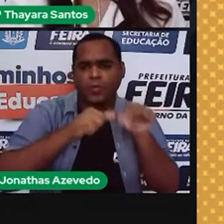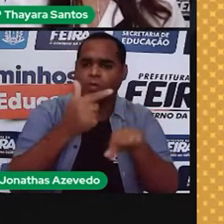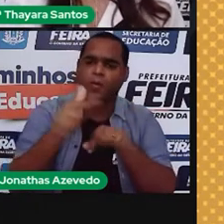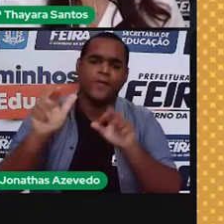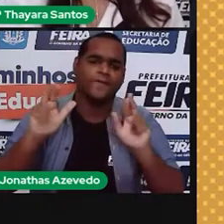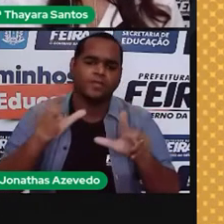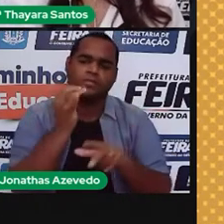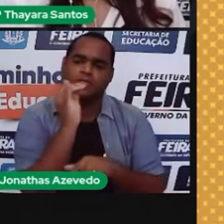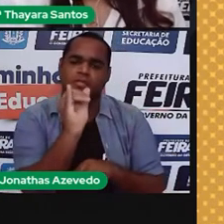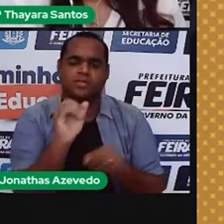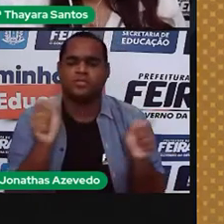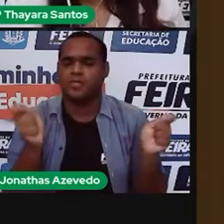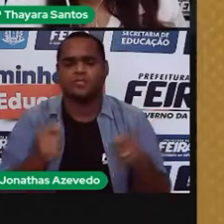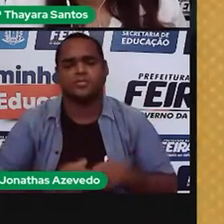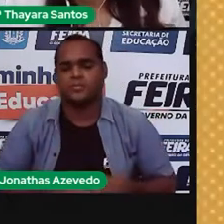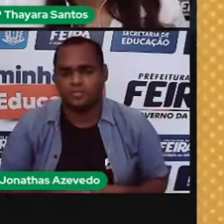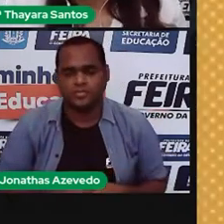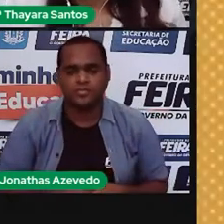em outro tipo de energia.